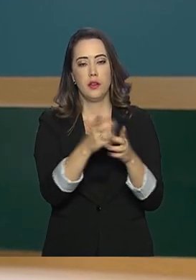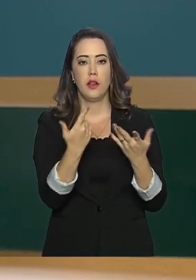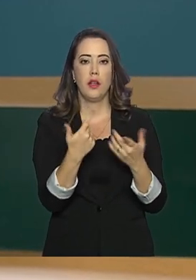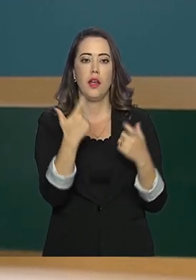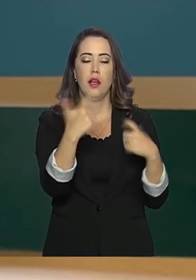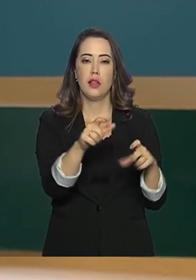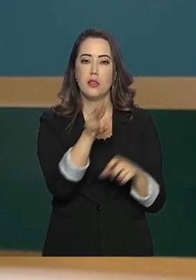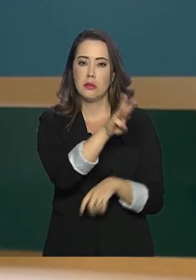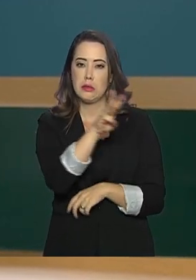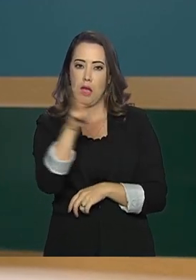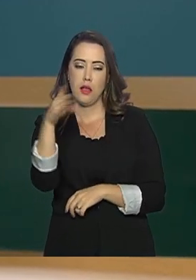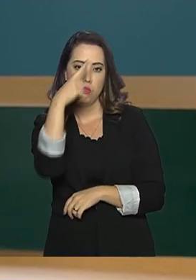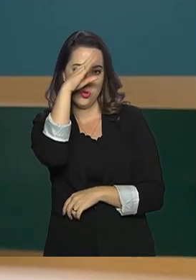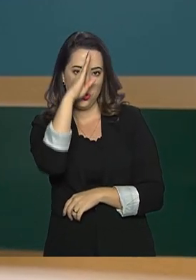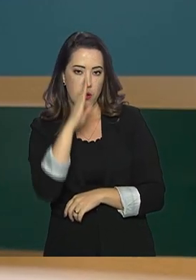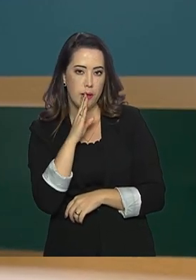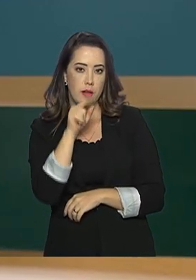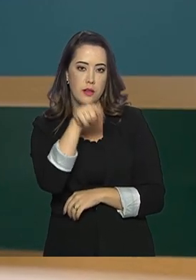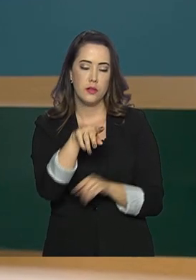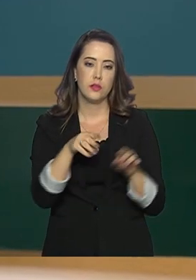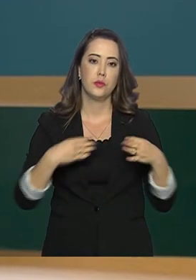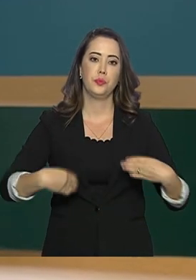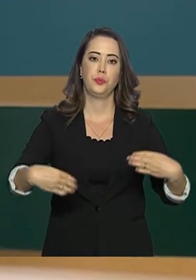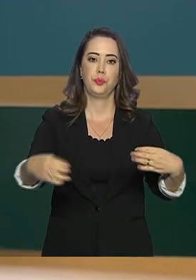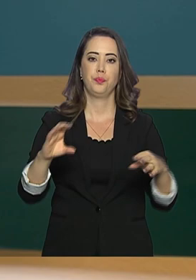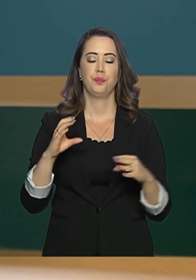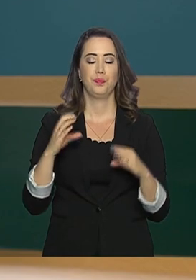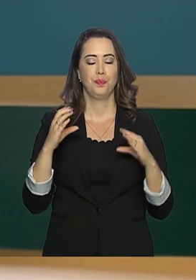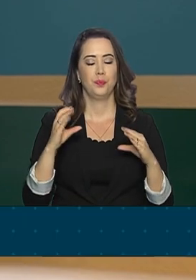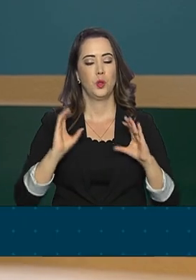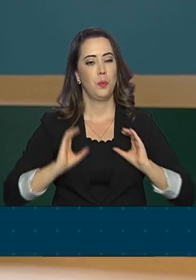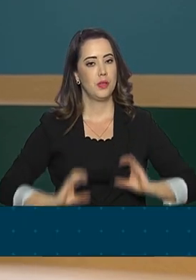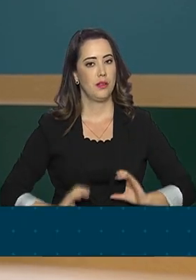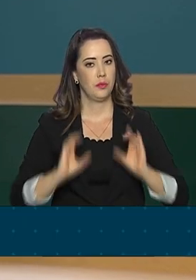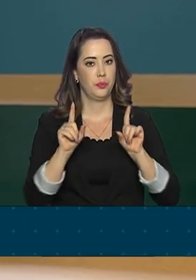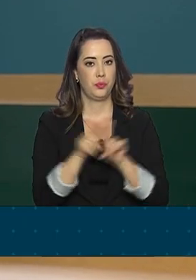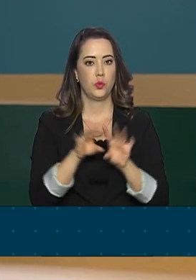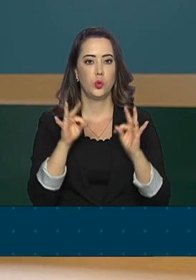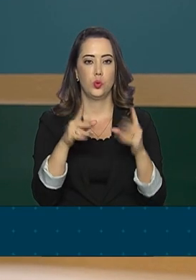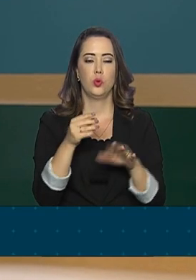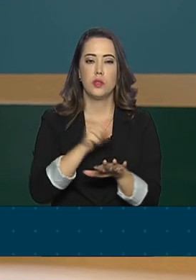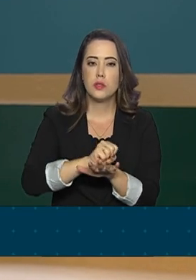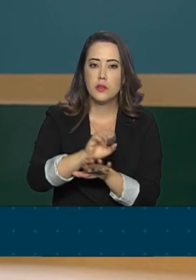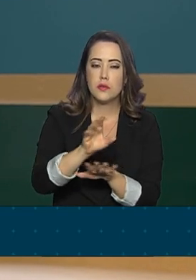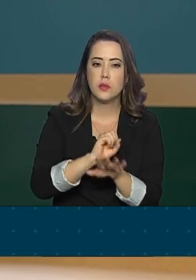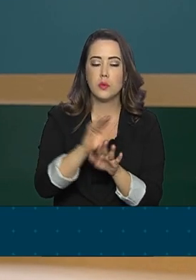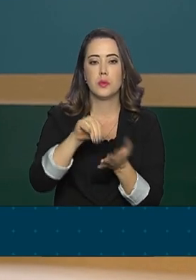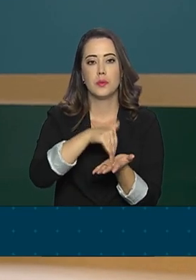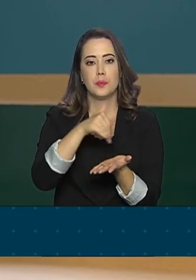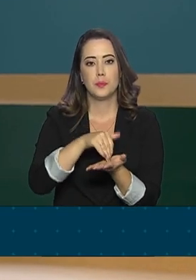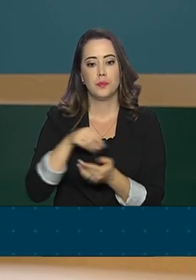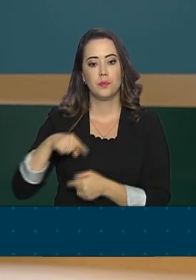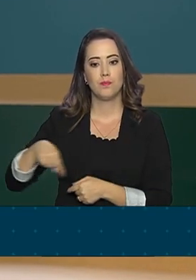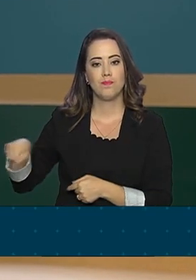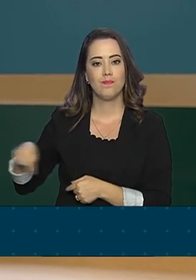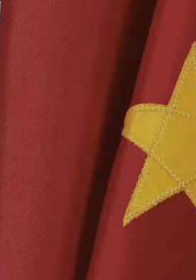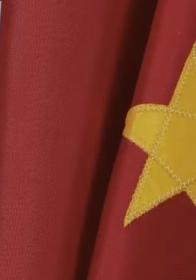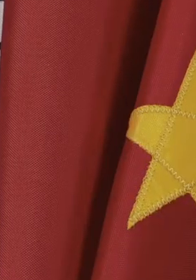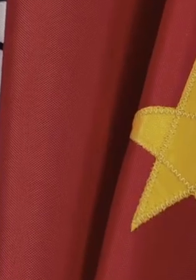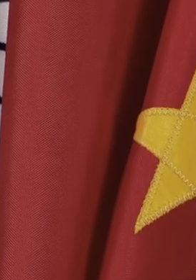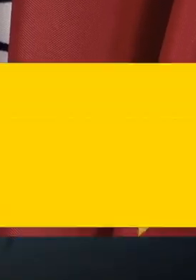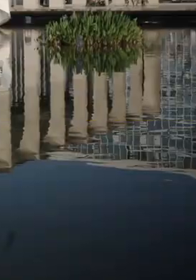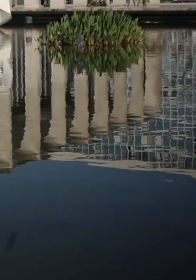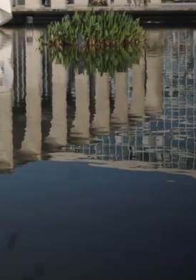gratuitas. A iniciativa é do Ministério da Cidadania. Todas as informações e as inscrições no endereço que aparece aqui na tela.